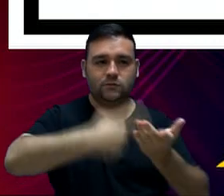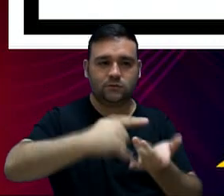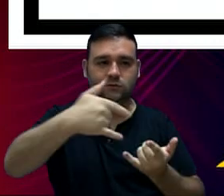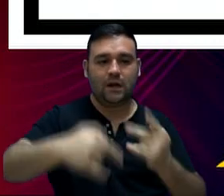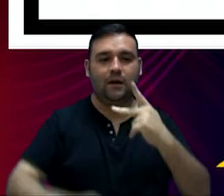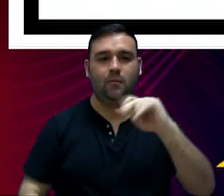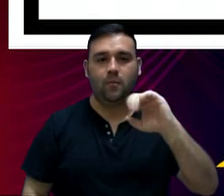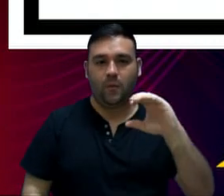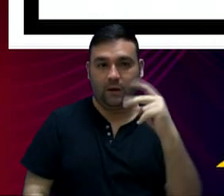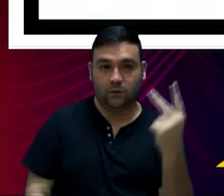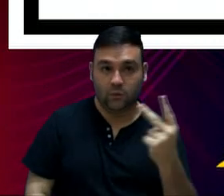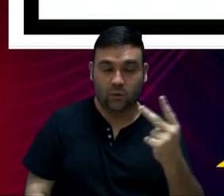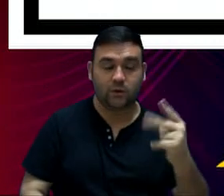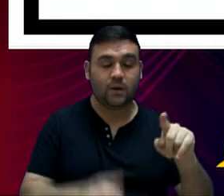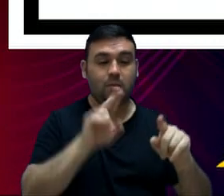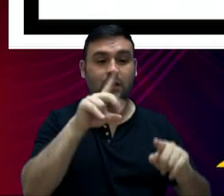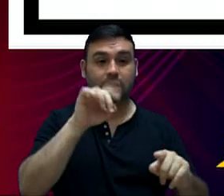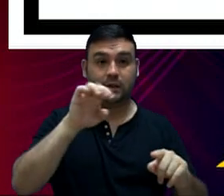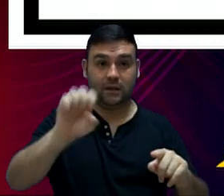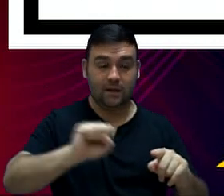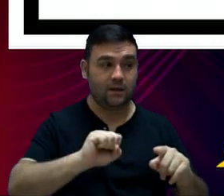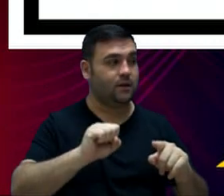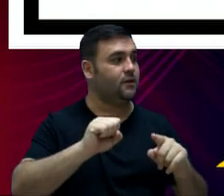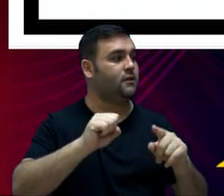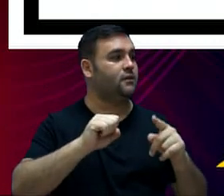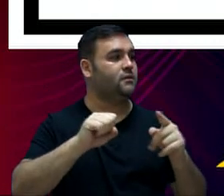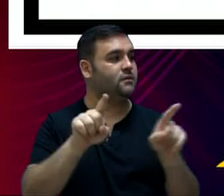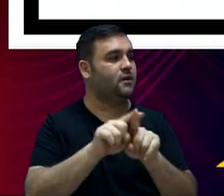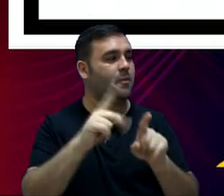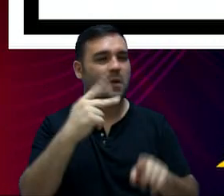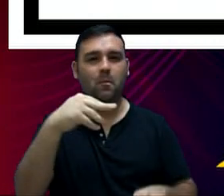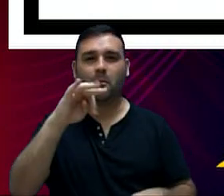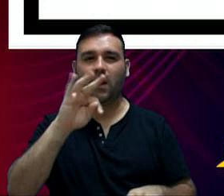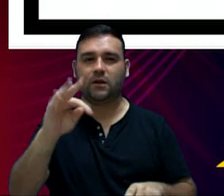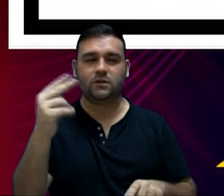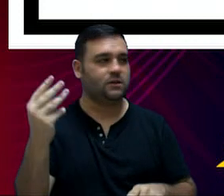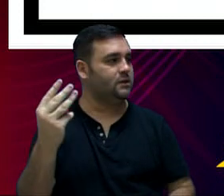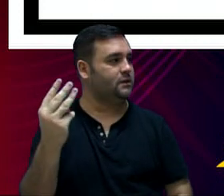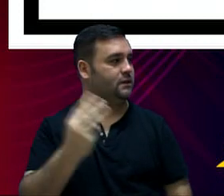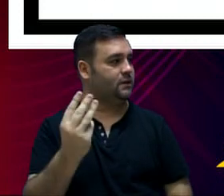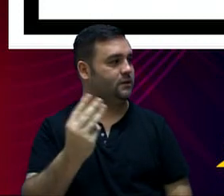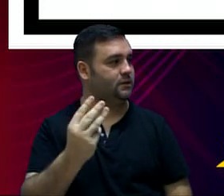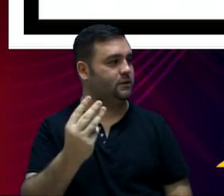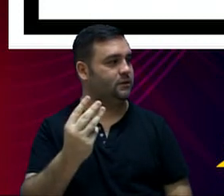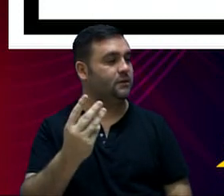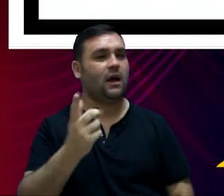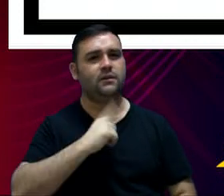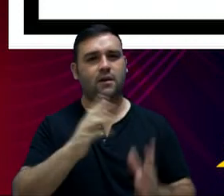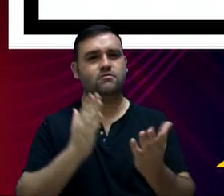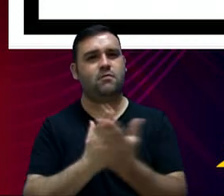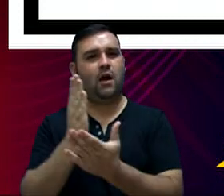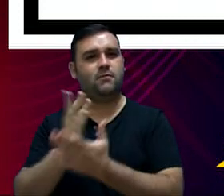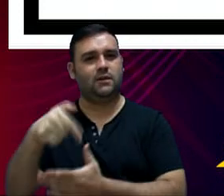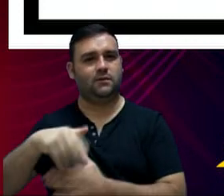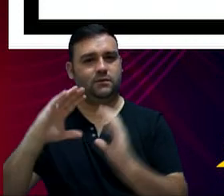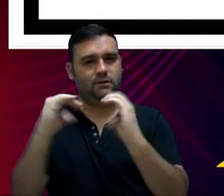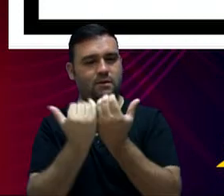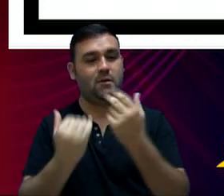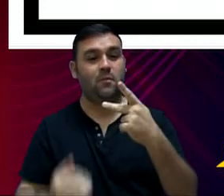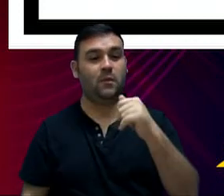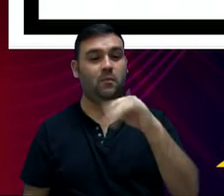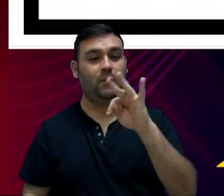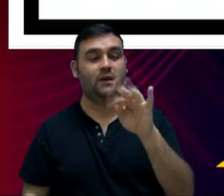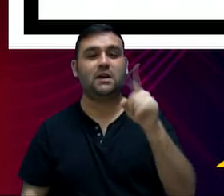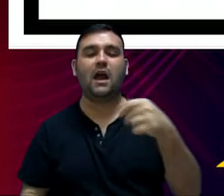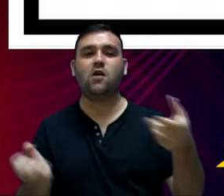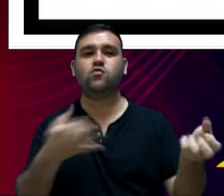PAC 2, BNDES e PEMAT 2. Com certeza, todos esses aqui foram aprovados aqui no Legislativo. O PEMAT é um programa